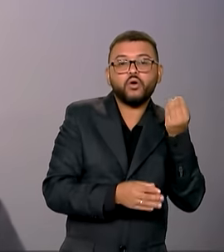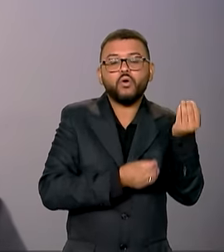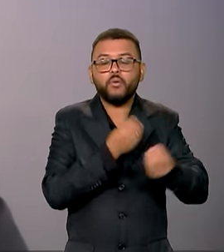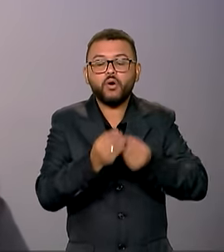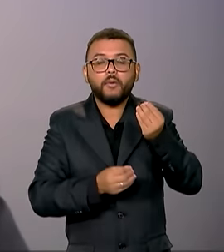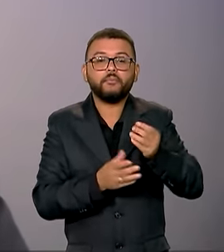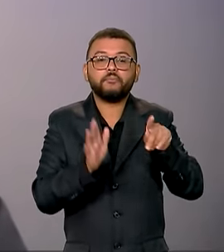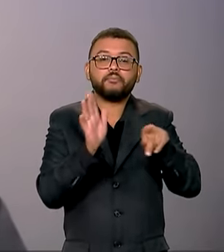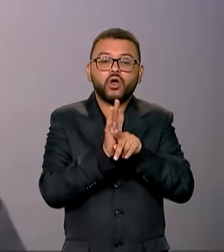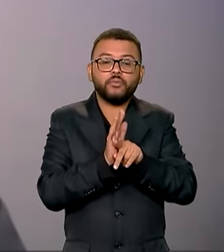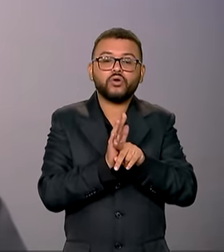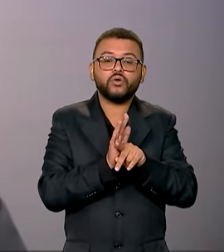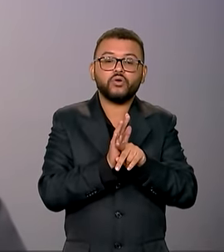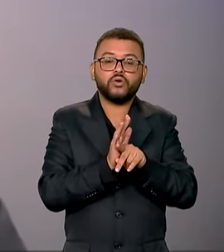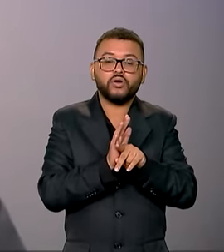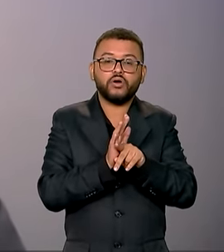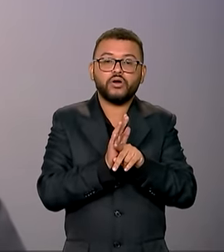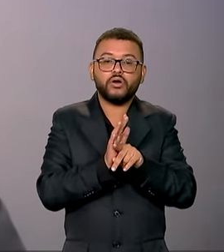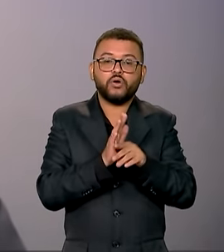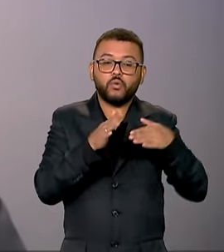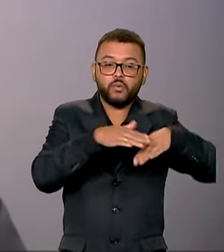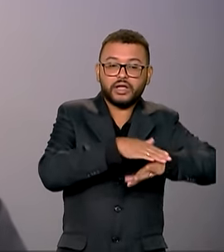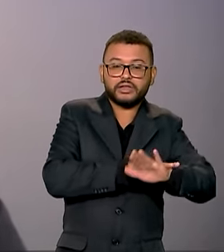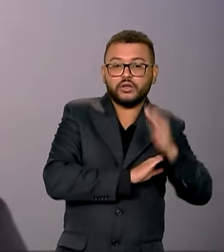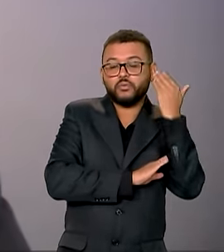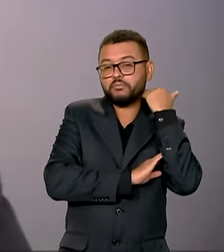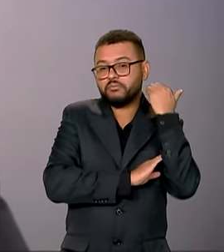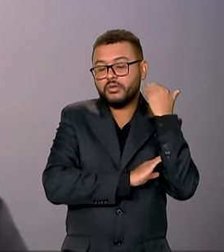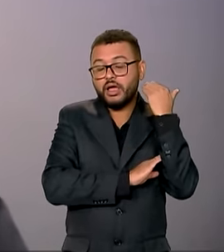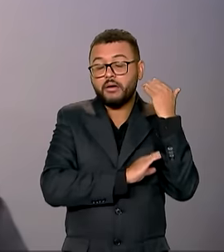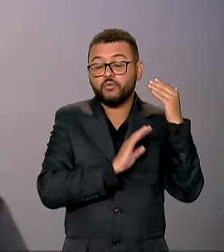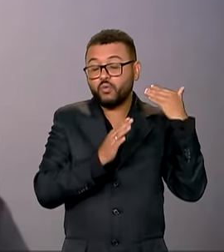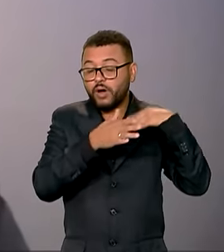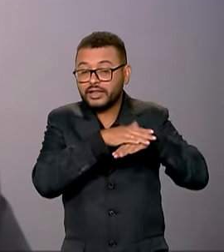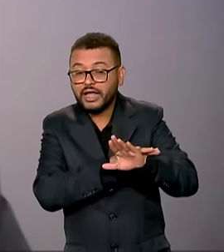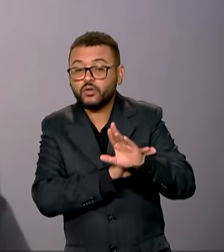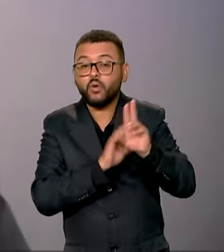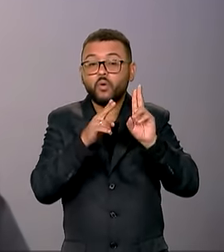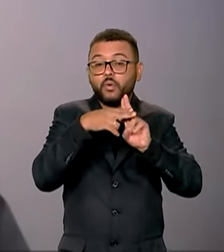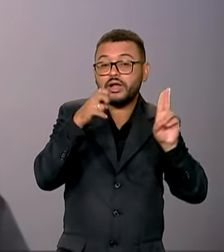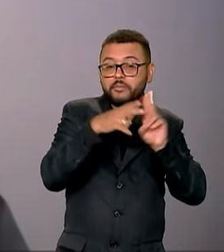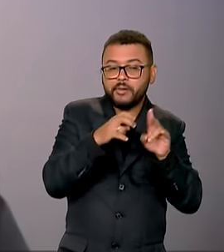ossadas no cofre da UNB, que vão ser periciadas.